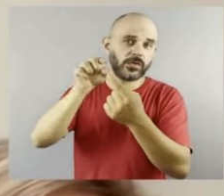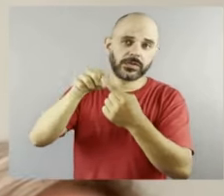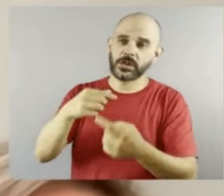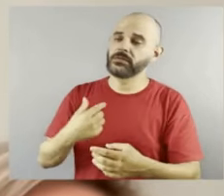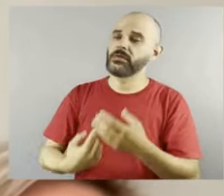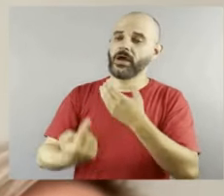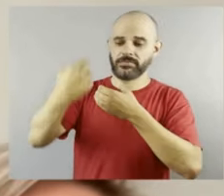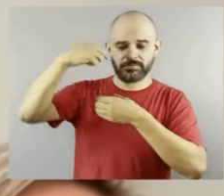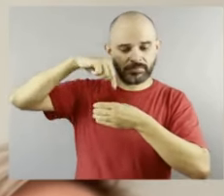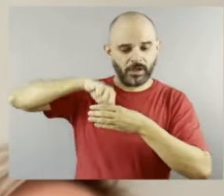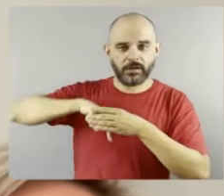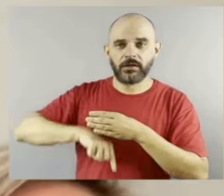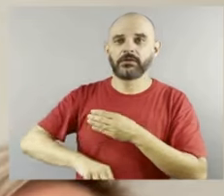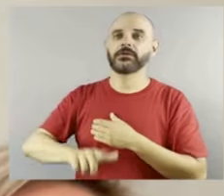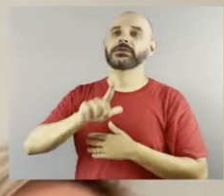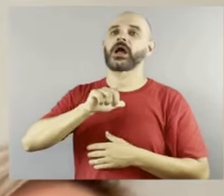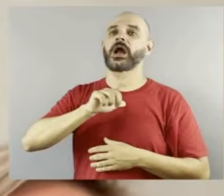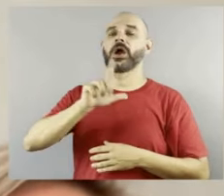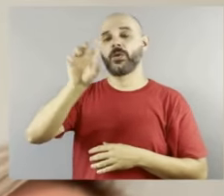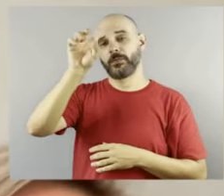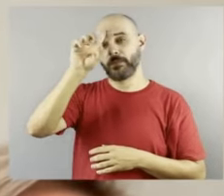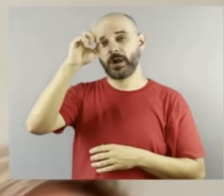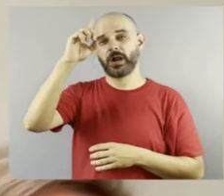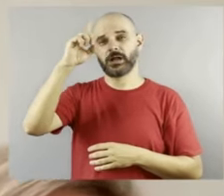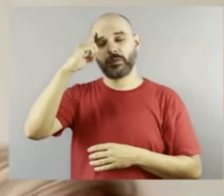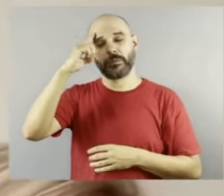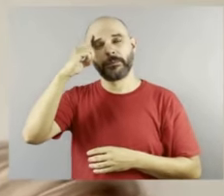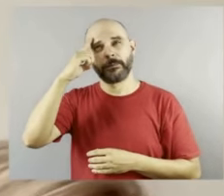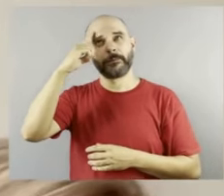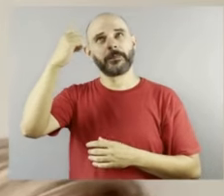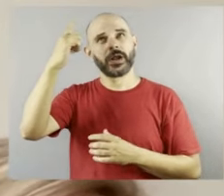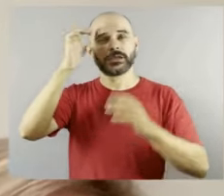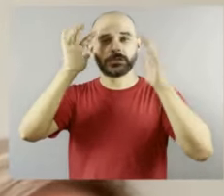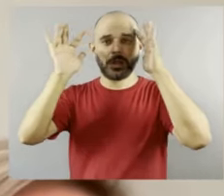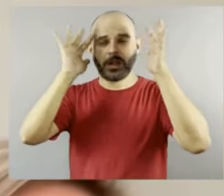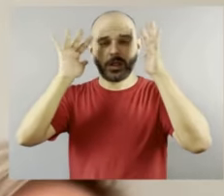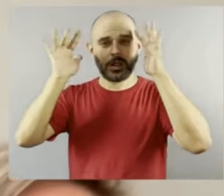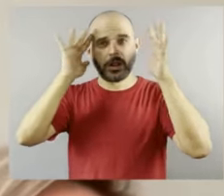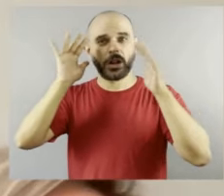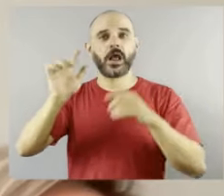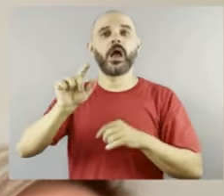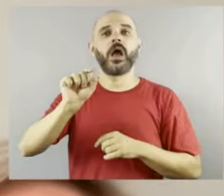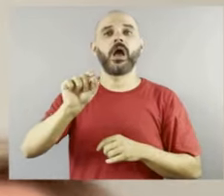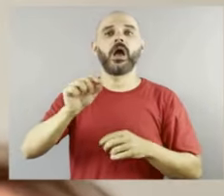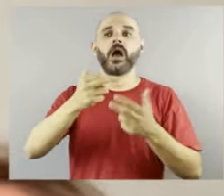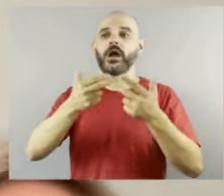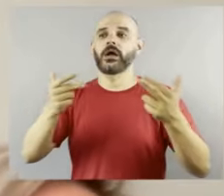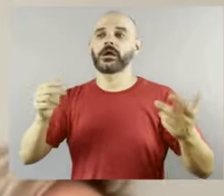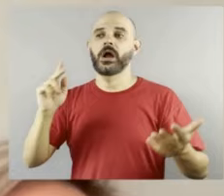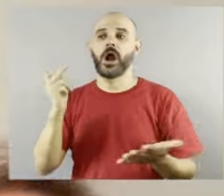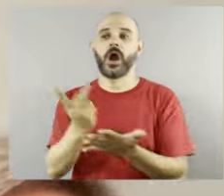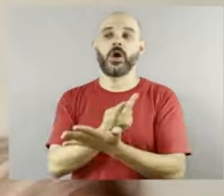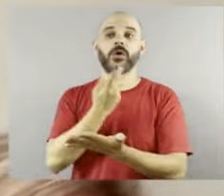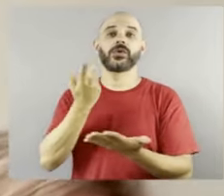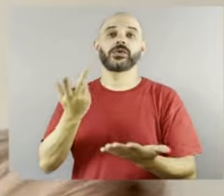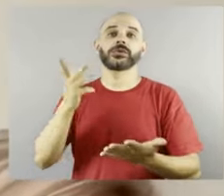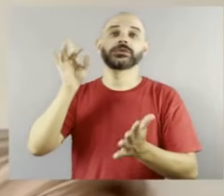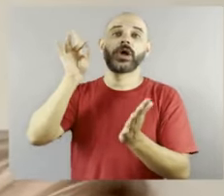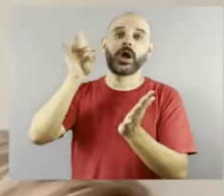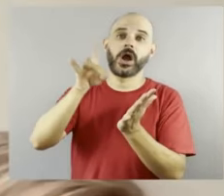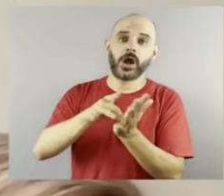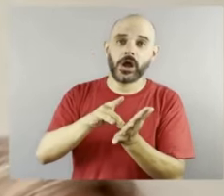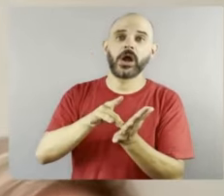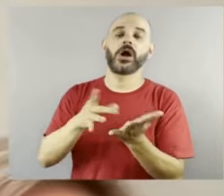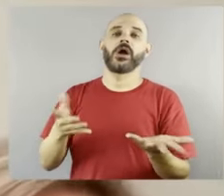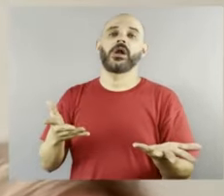é que as coisas aconteçam realmente de todas as maneiras